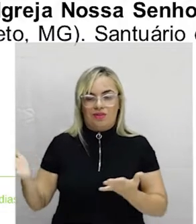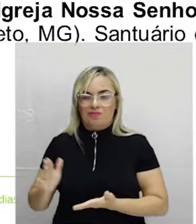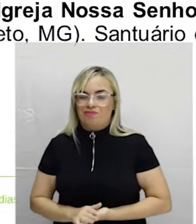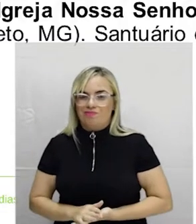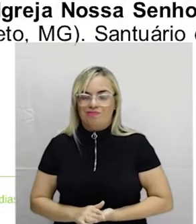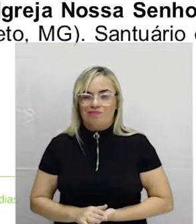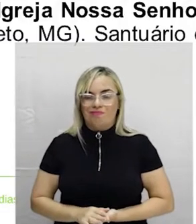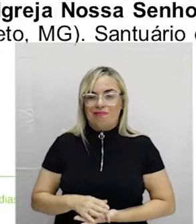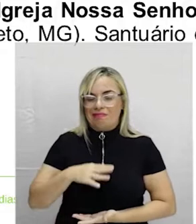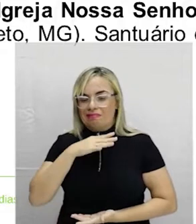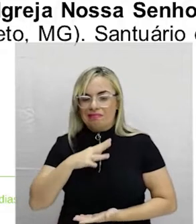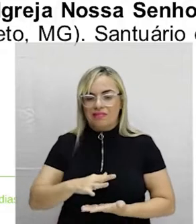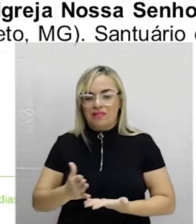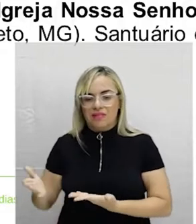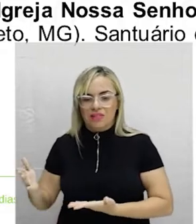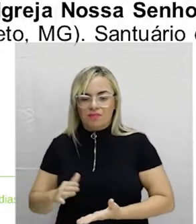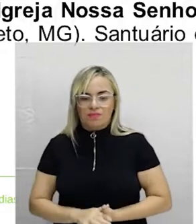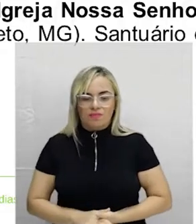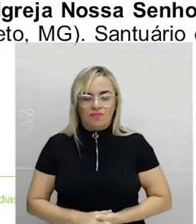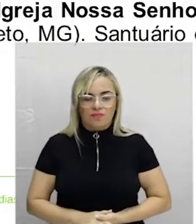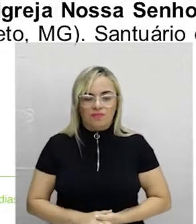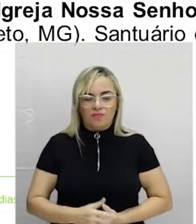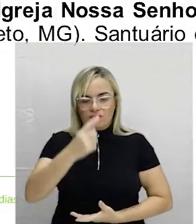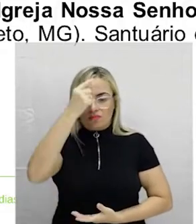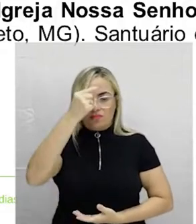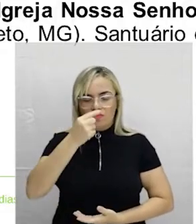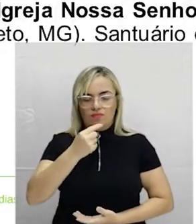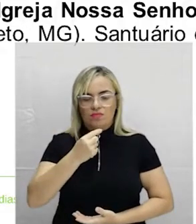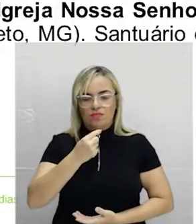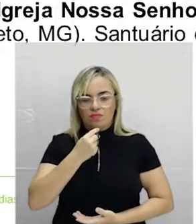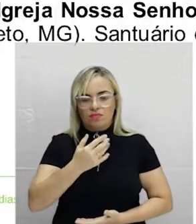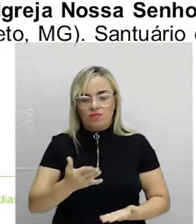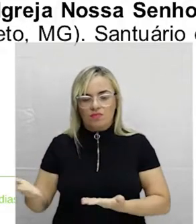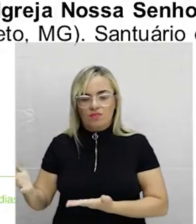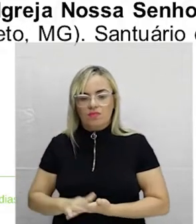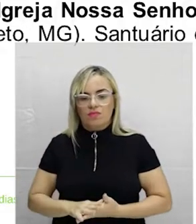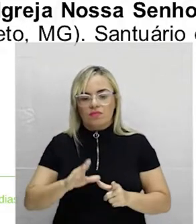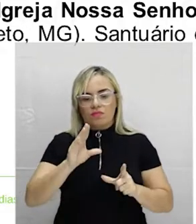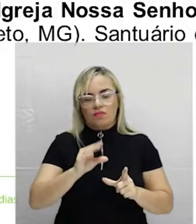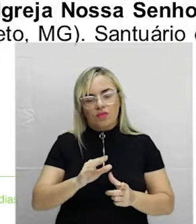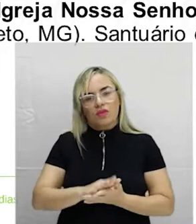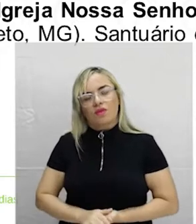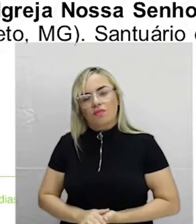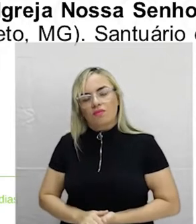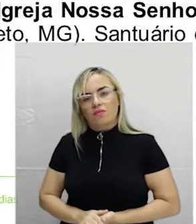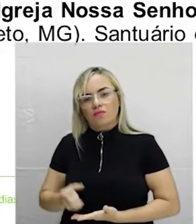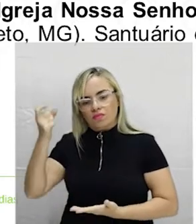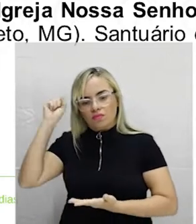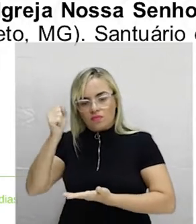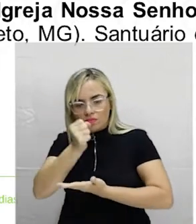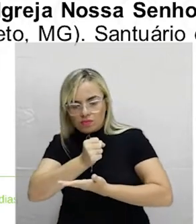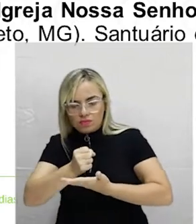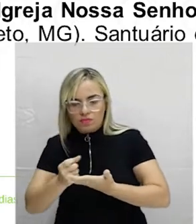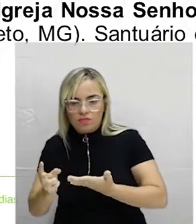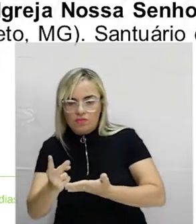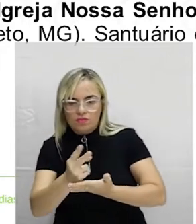Aqui o rosto, um autorretrato do Antônio Francisco Lisboa. Um dos poucos que, lógico, foi ele que desenhou. Isso bem antes de